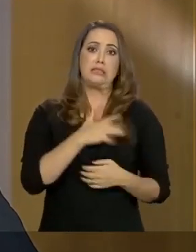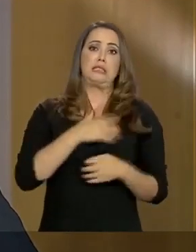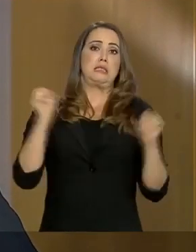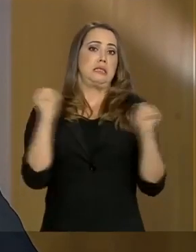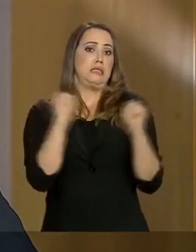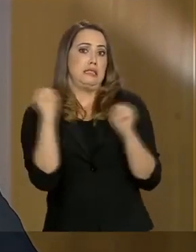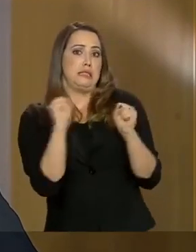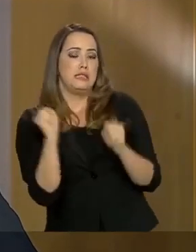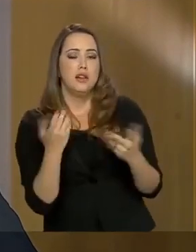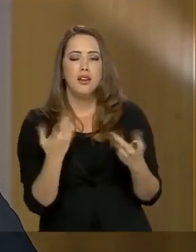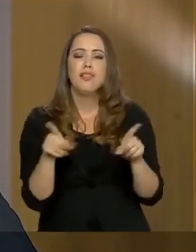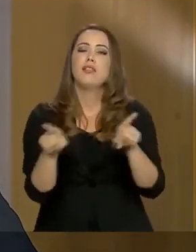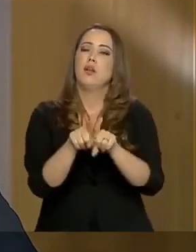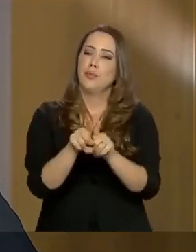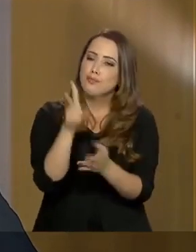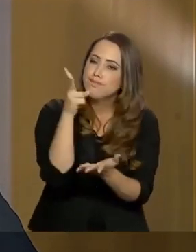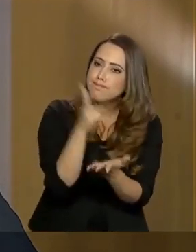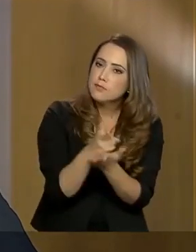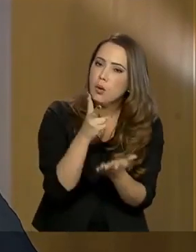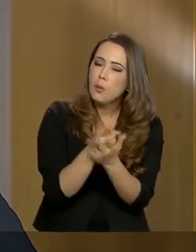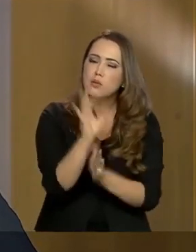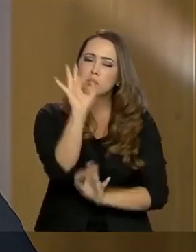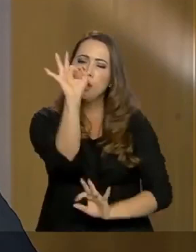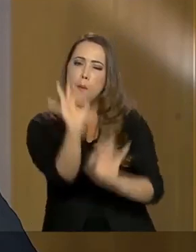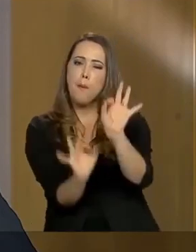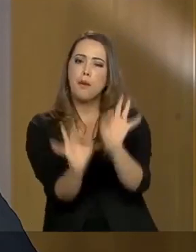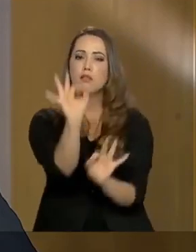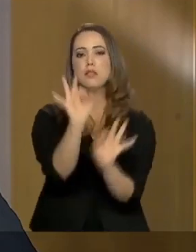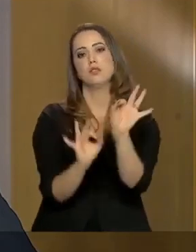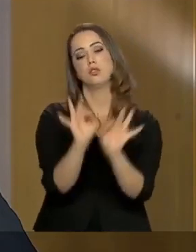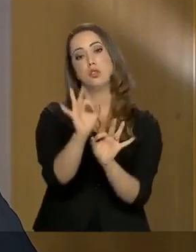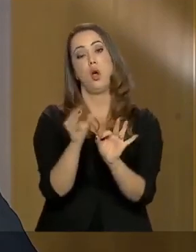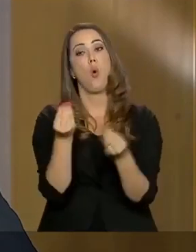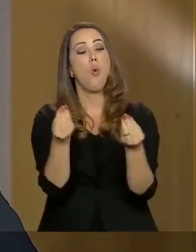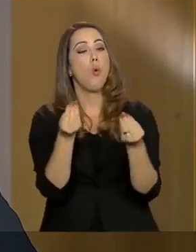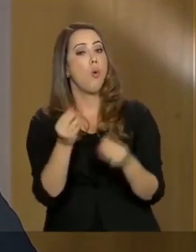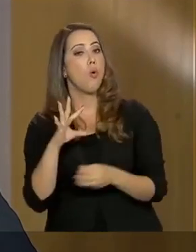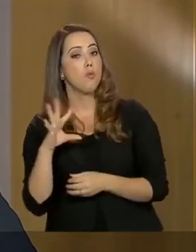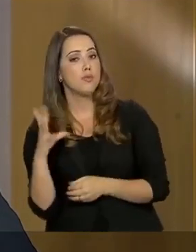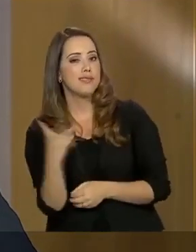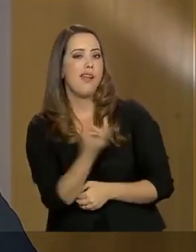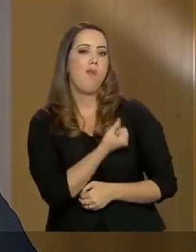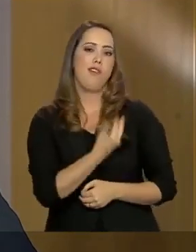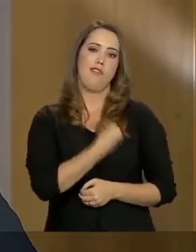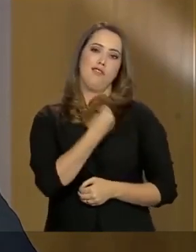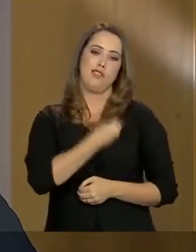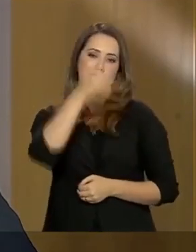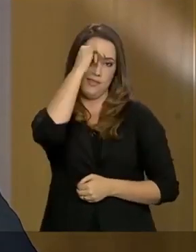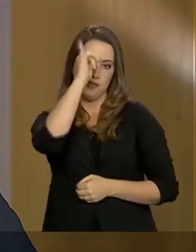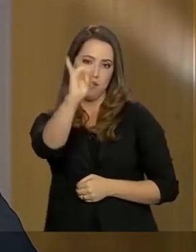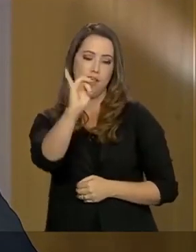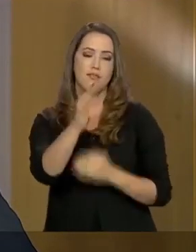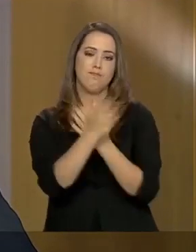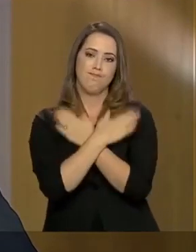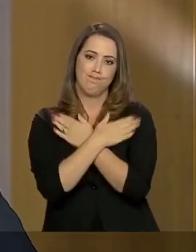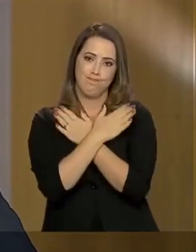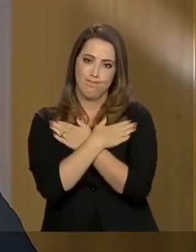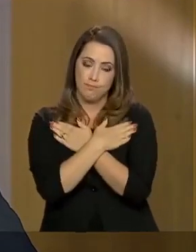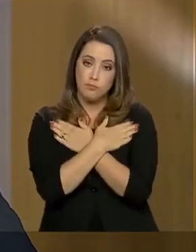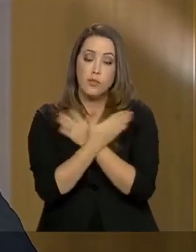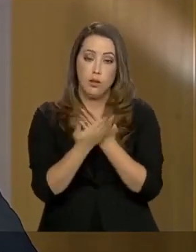histeria e, ao mesmo tempo, traçar a estratégia para salvar vidas e evitar o desemprego em massa.